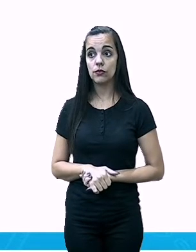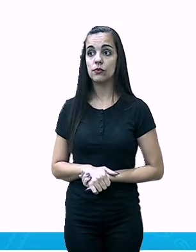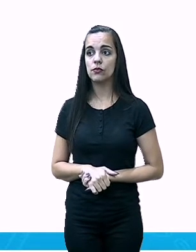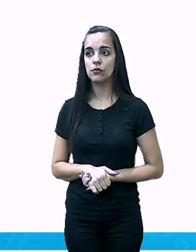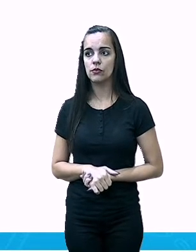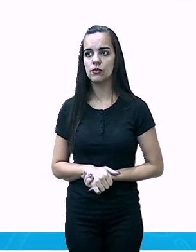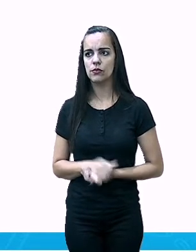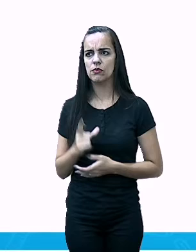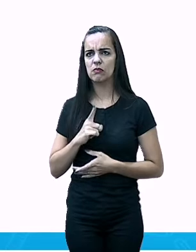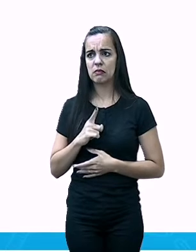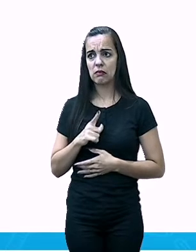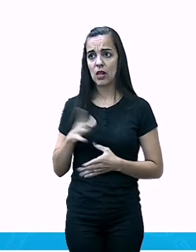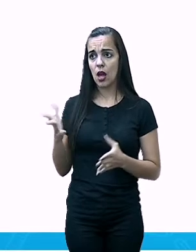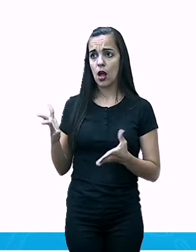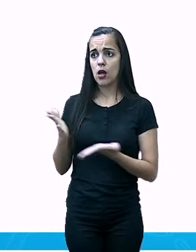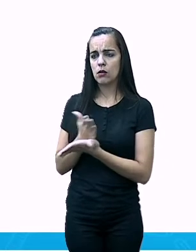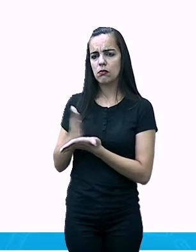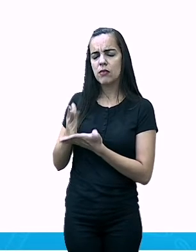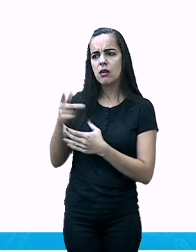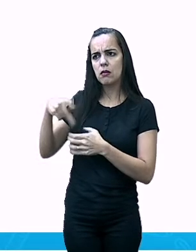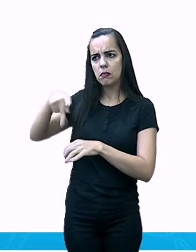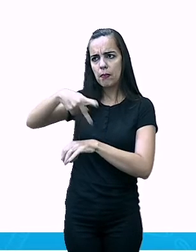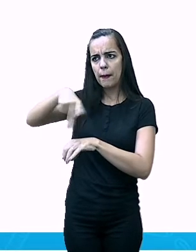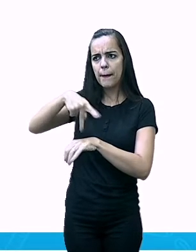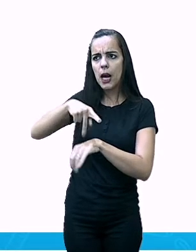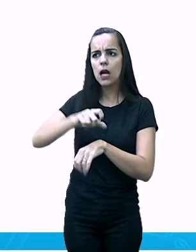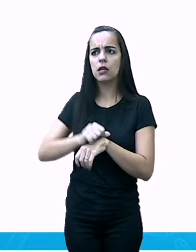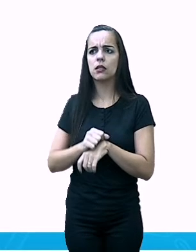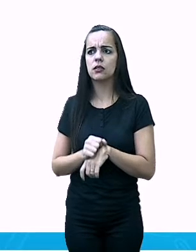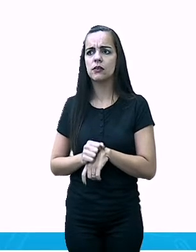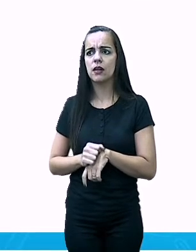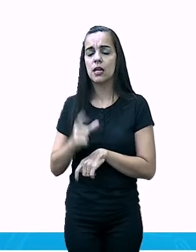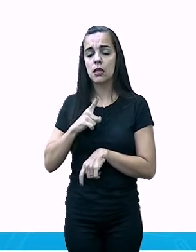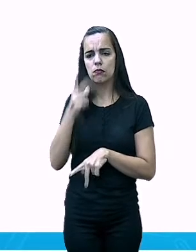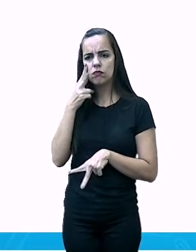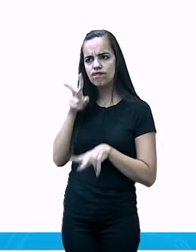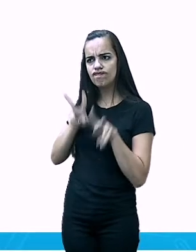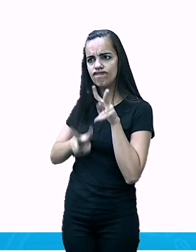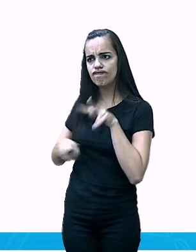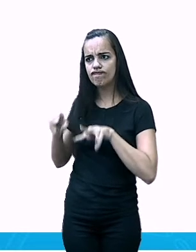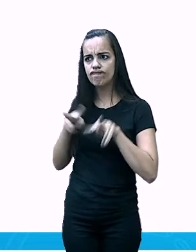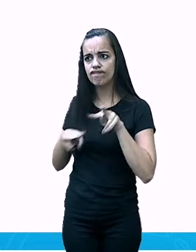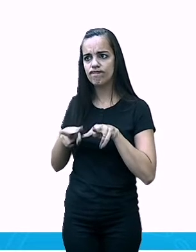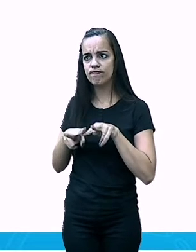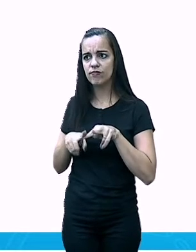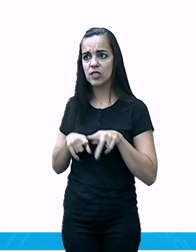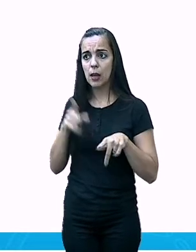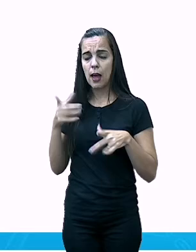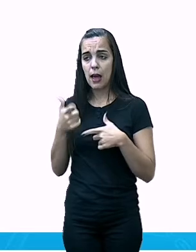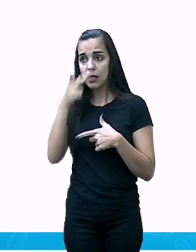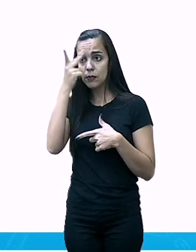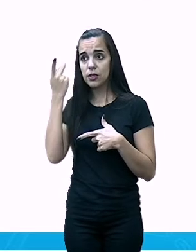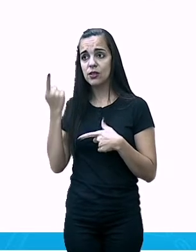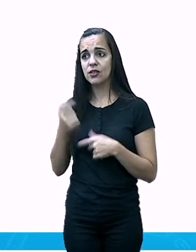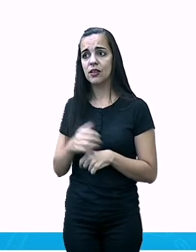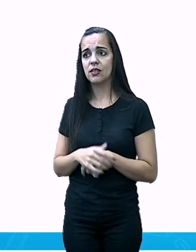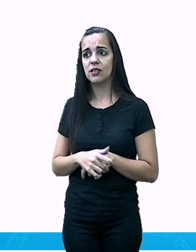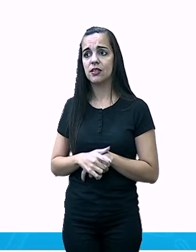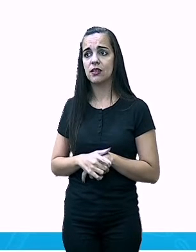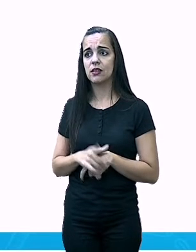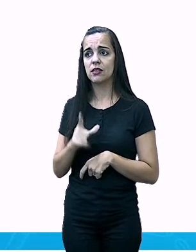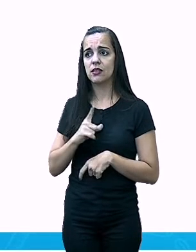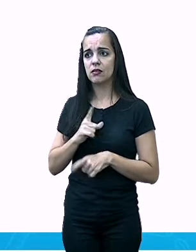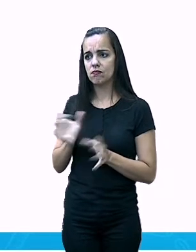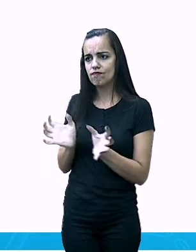nesses países, realmente, você tem que observar que muitos deles, guerras